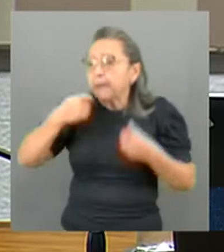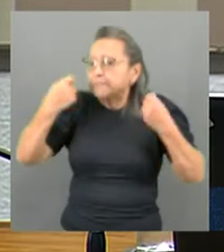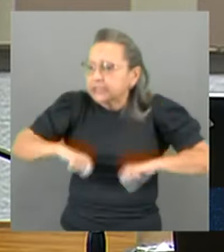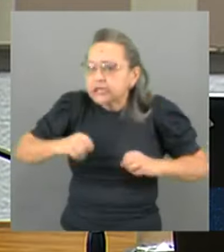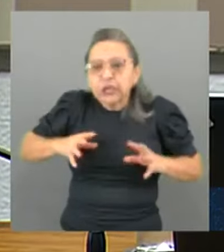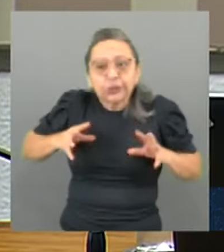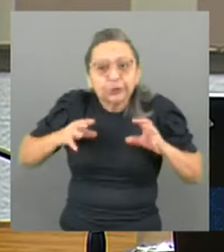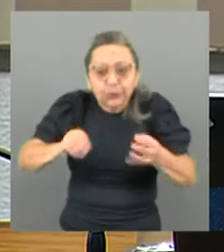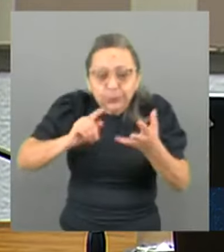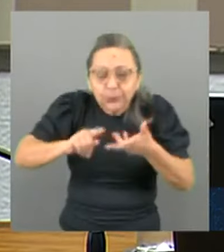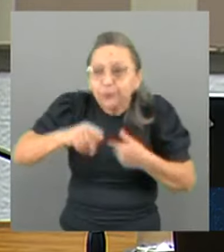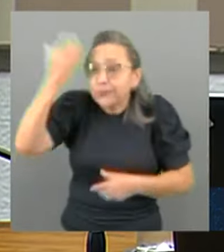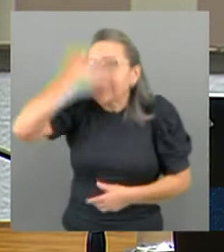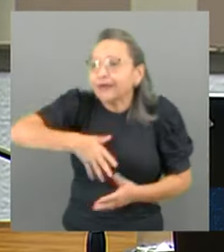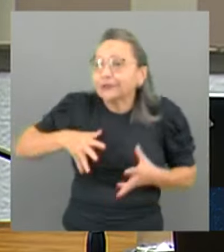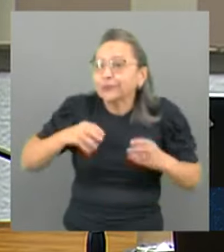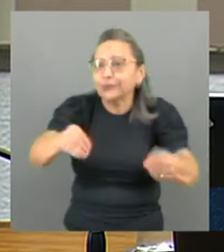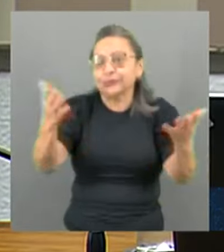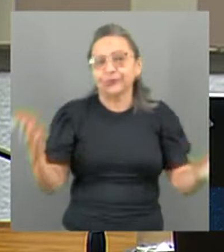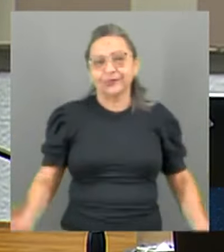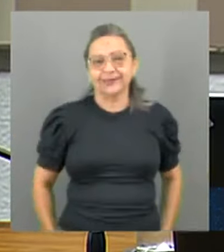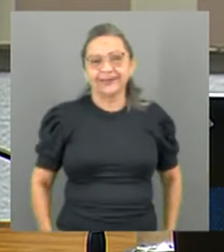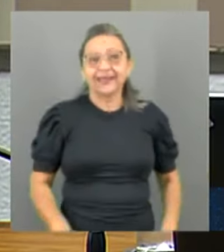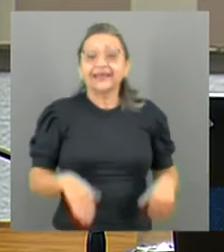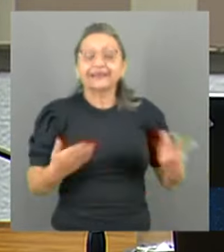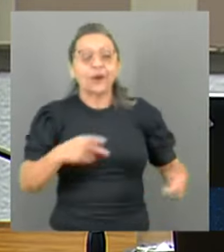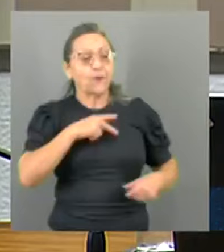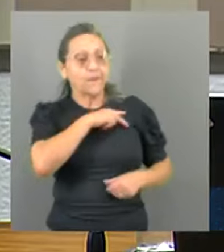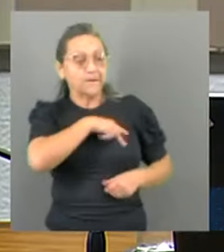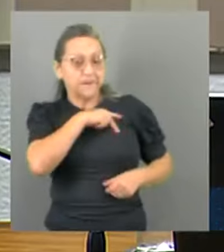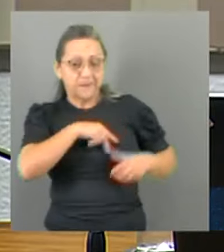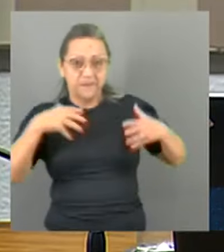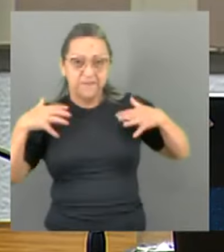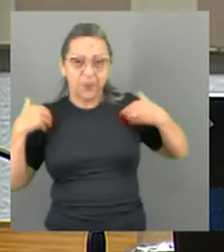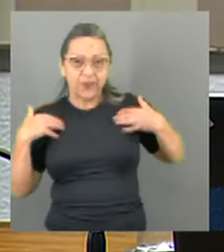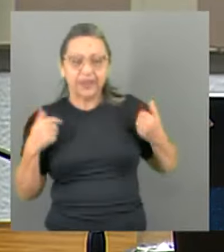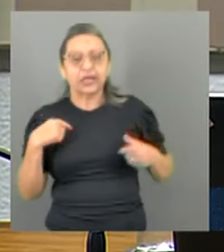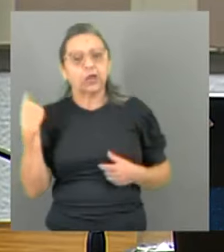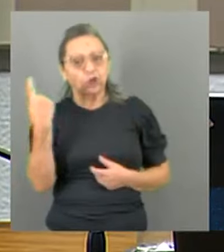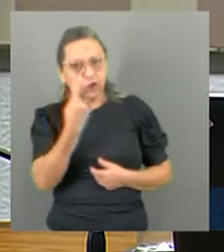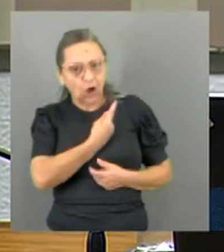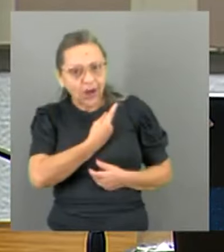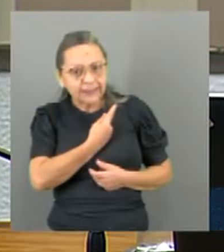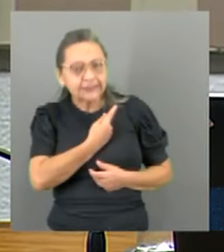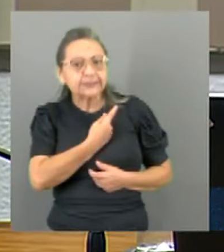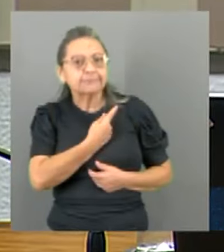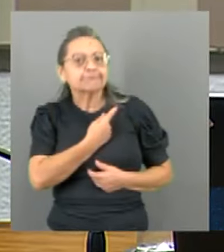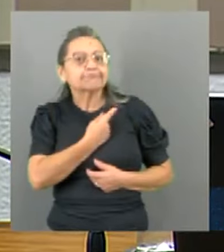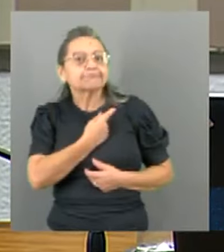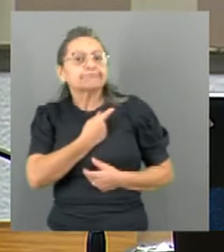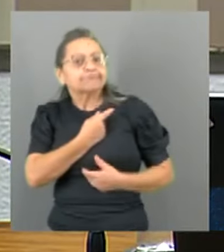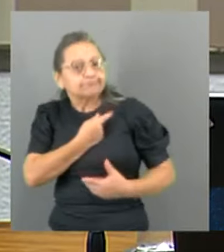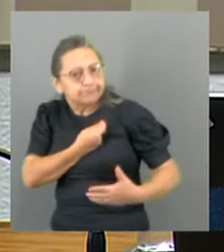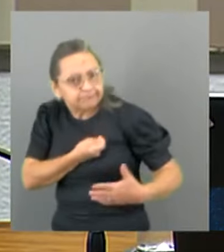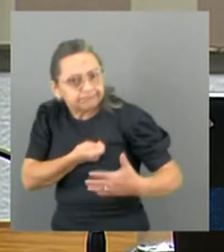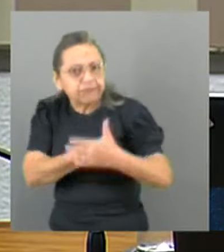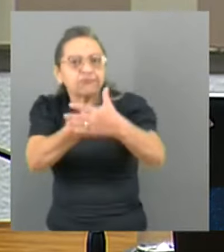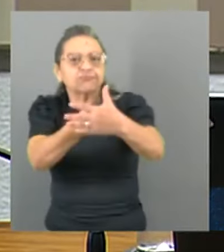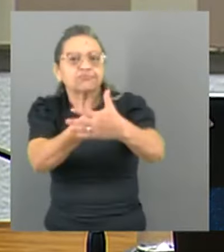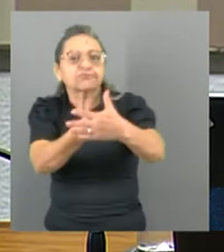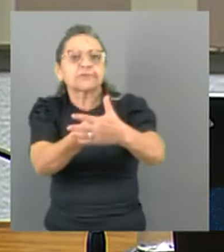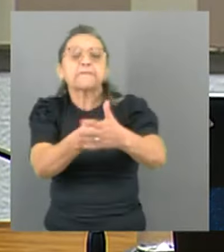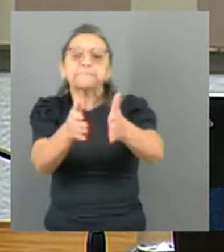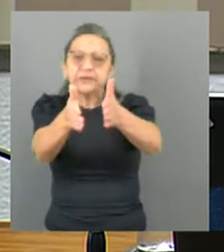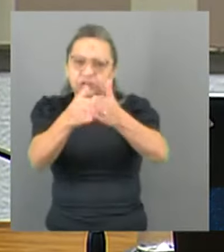isso que ele está dizendo, não é? Então, o Palmeiras, não é? Nós entramos com um pedido de inquérito policial,